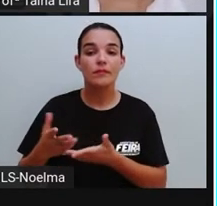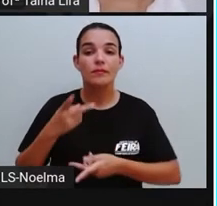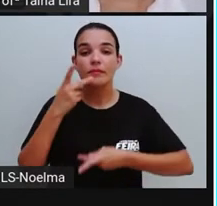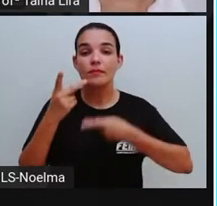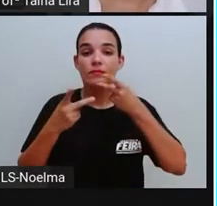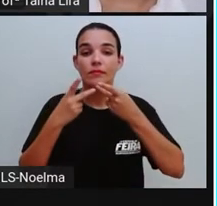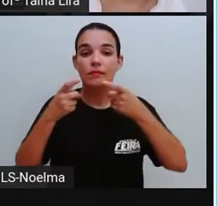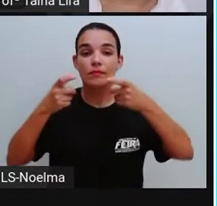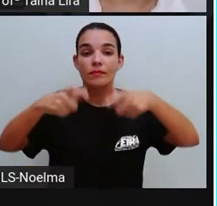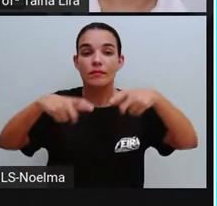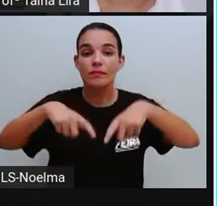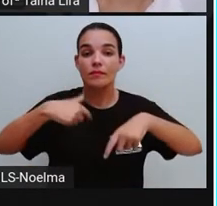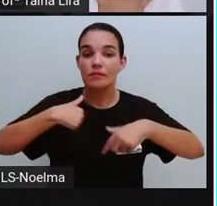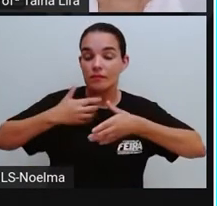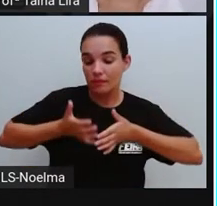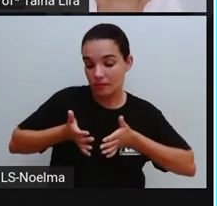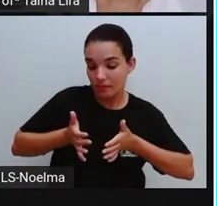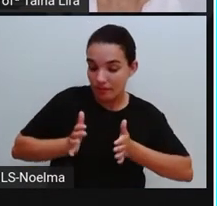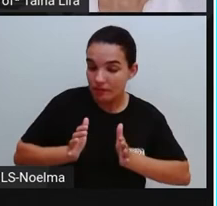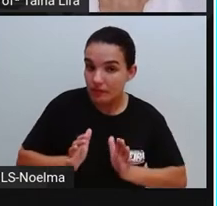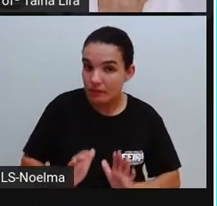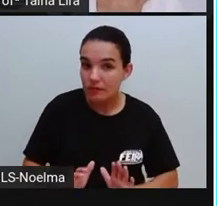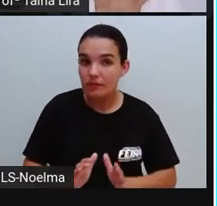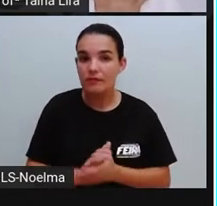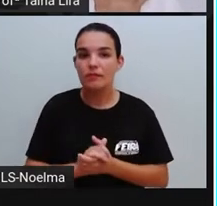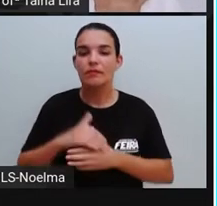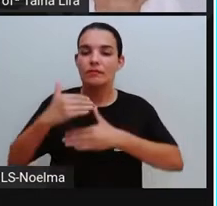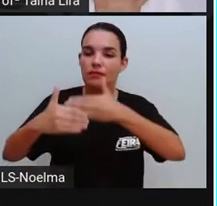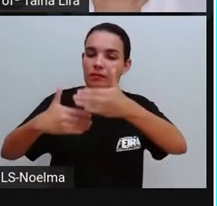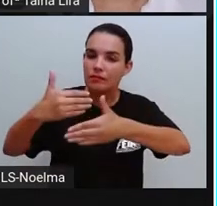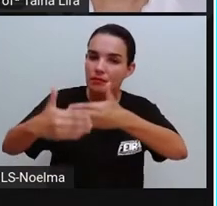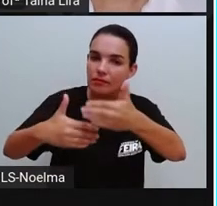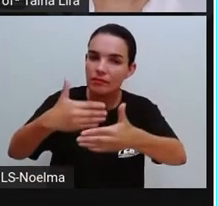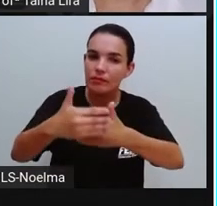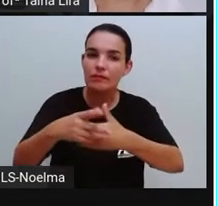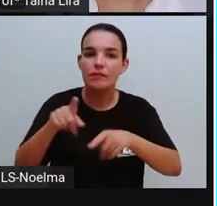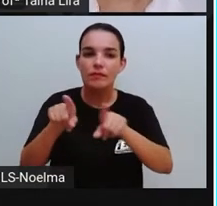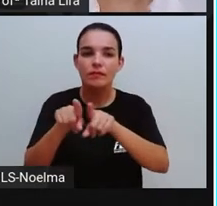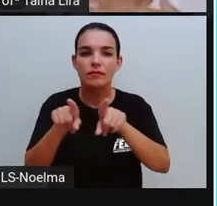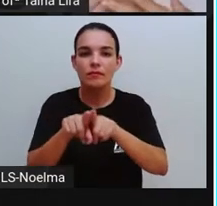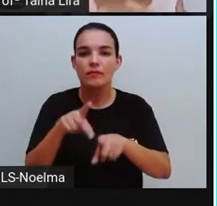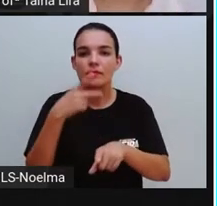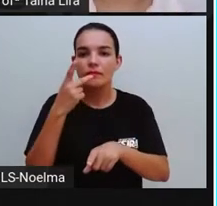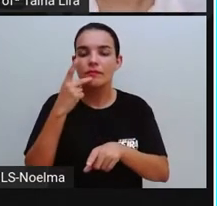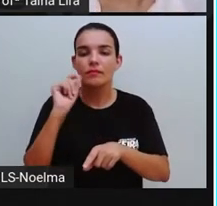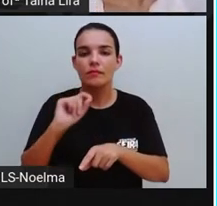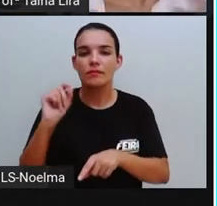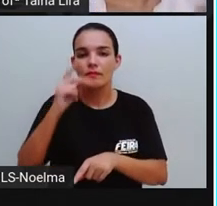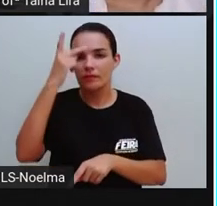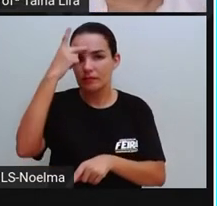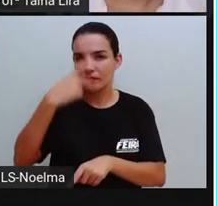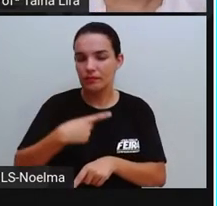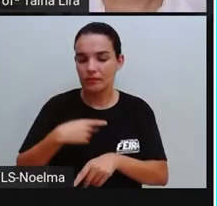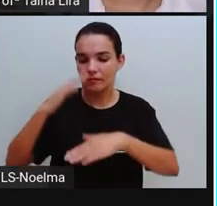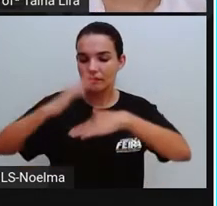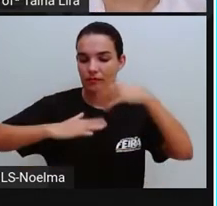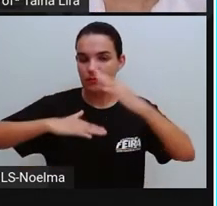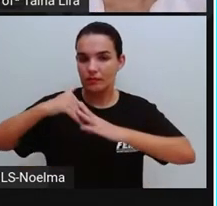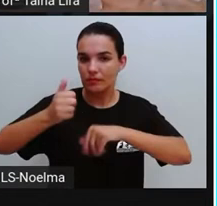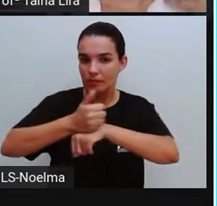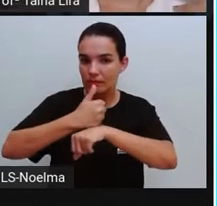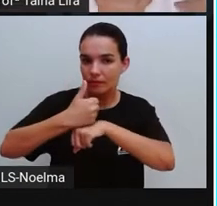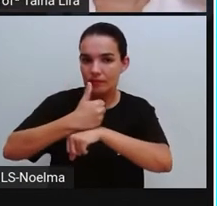foi que eu nasci, tá? E aí eu falei um pouquinho ali sobre a minha vida profissional,